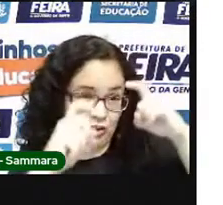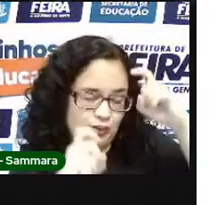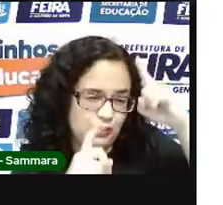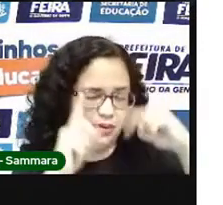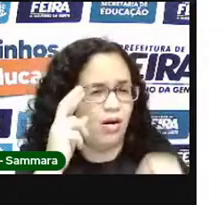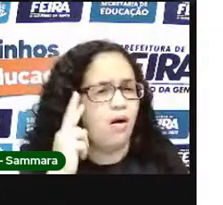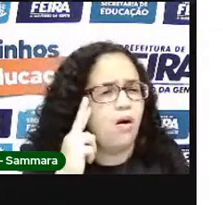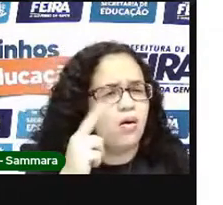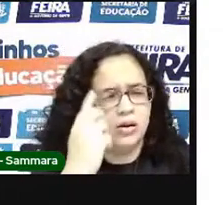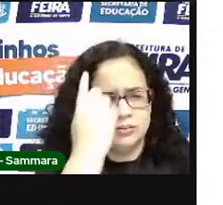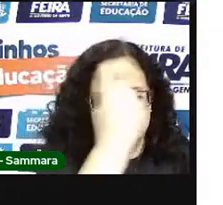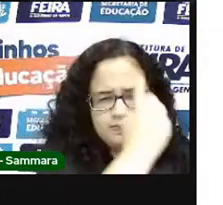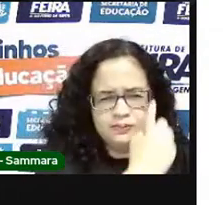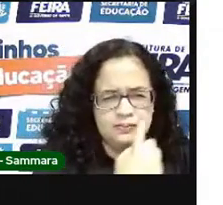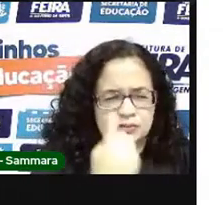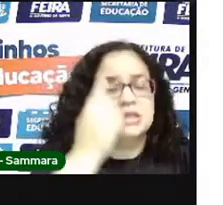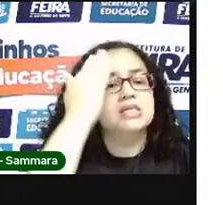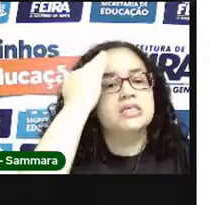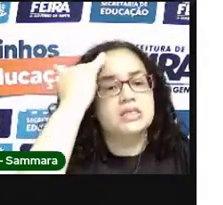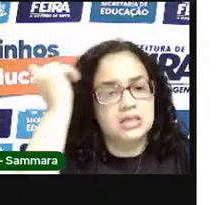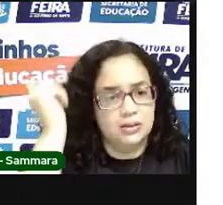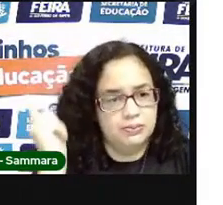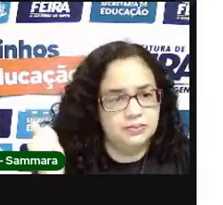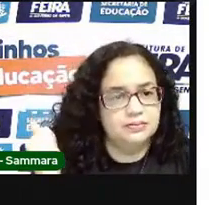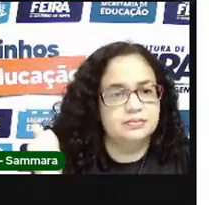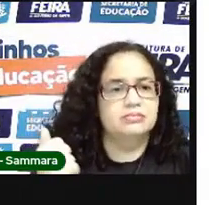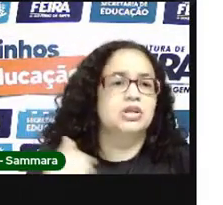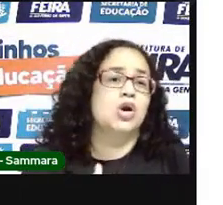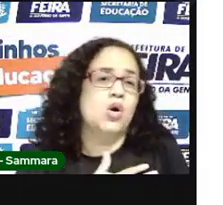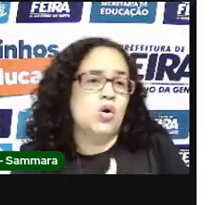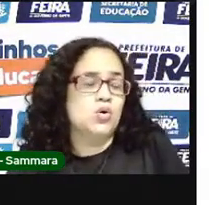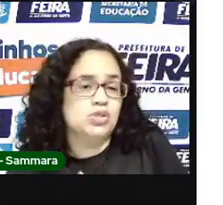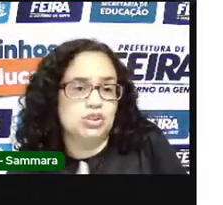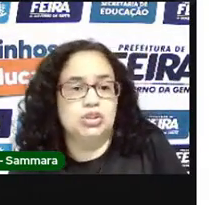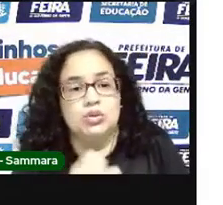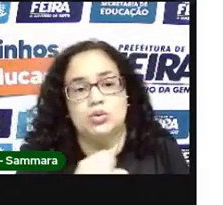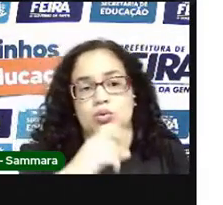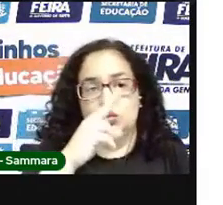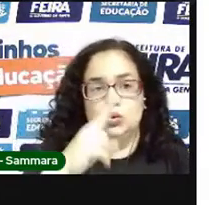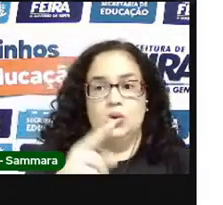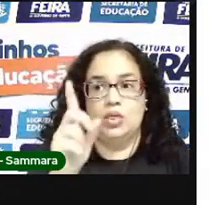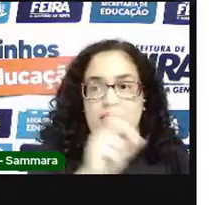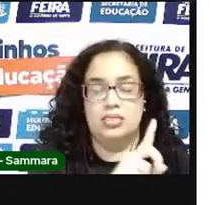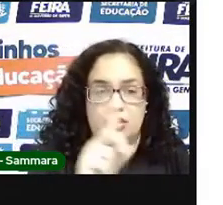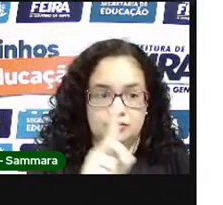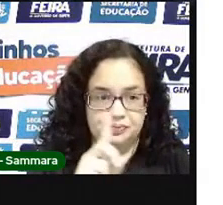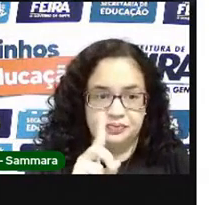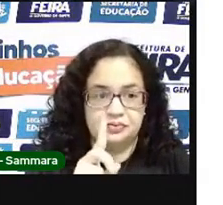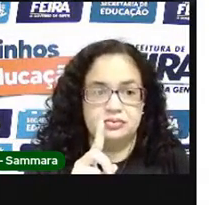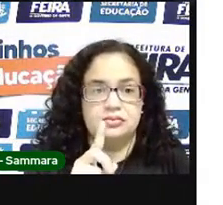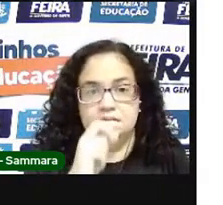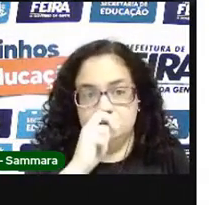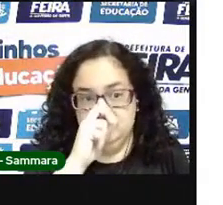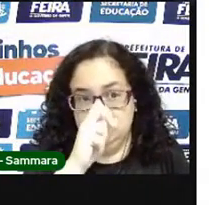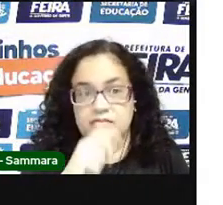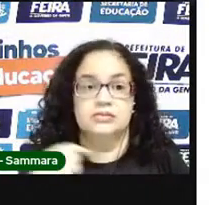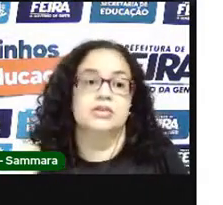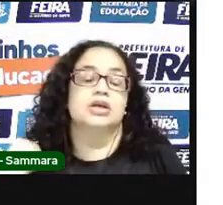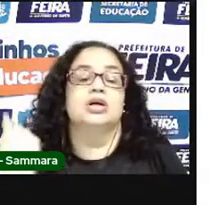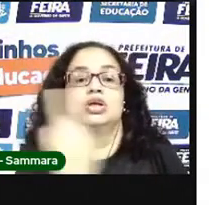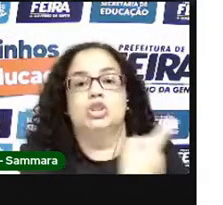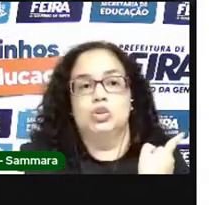eles olham para vocês, vocês já sabem se eles estão gostando ou não, não é? Então, muitas vezes, as nossas